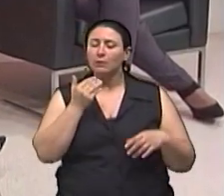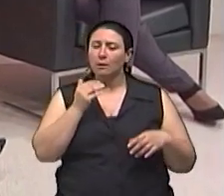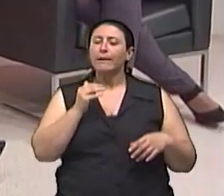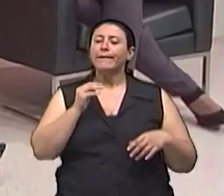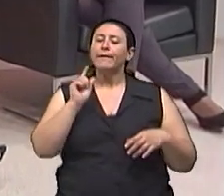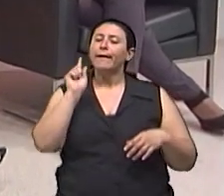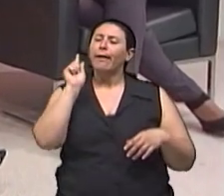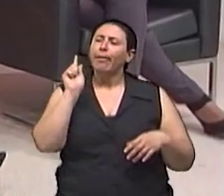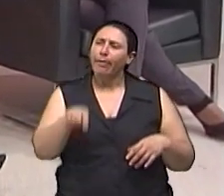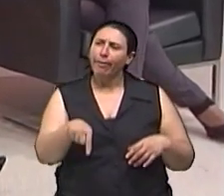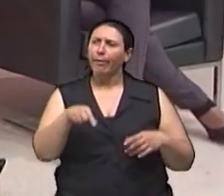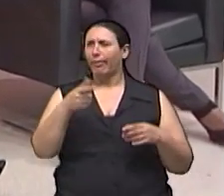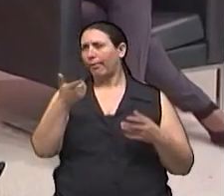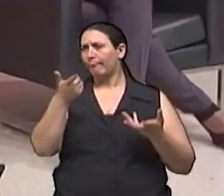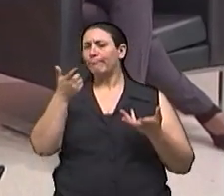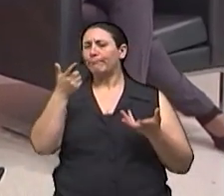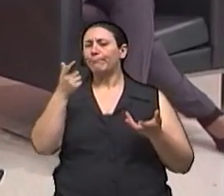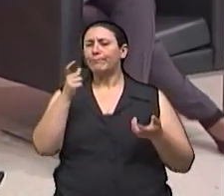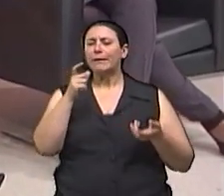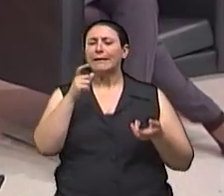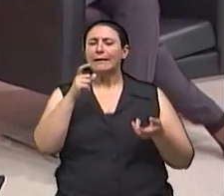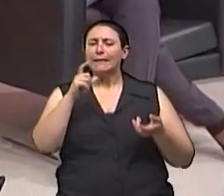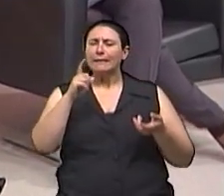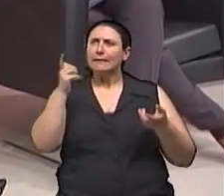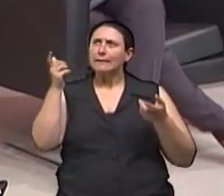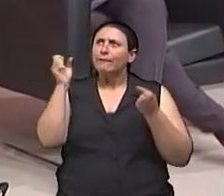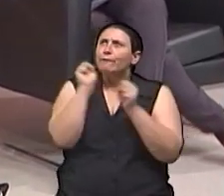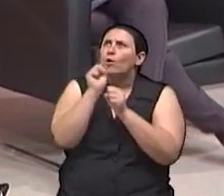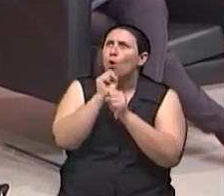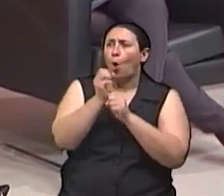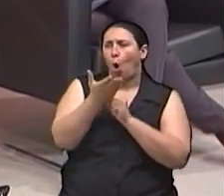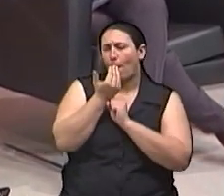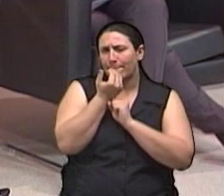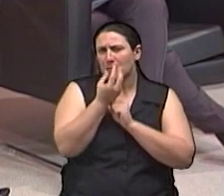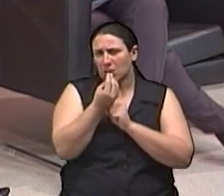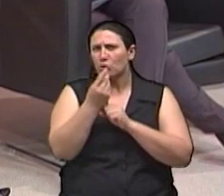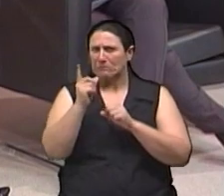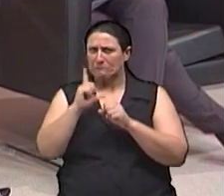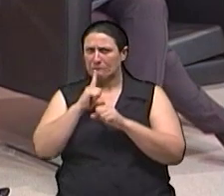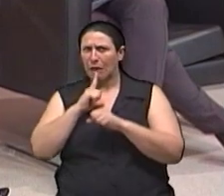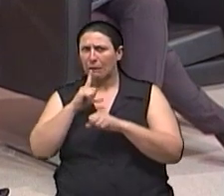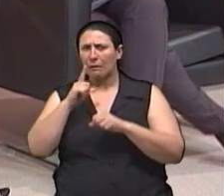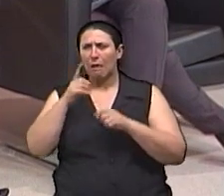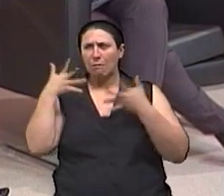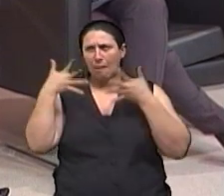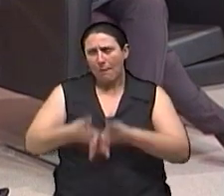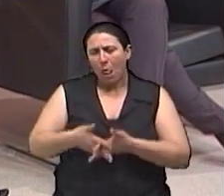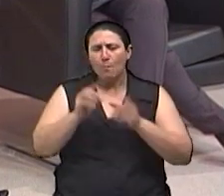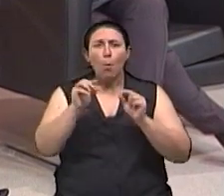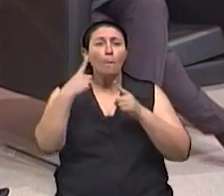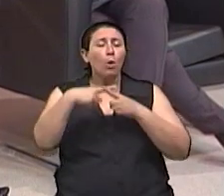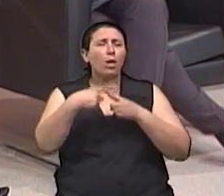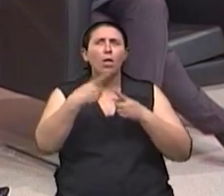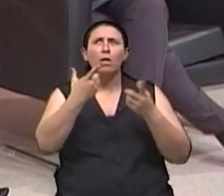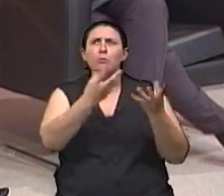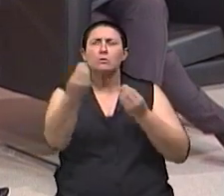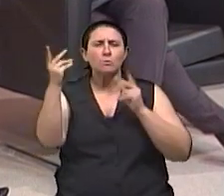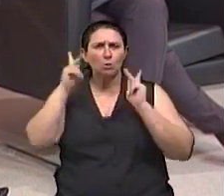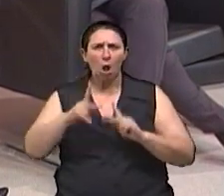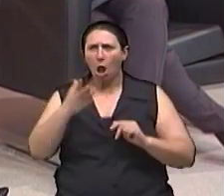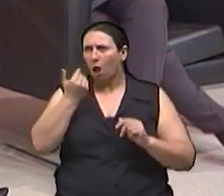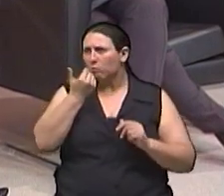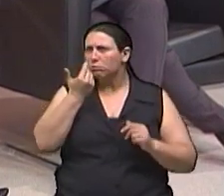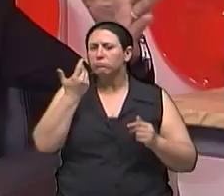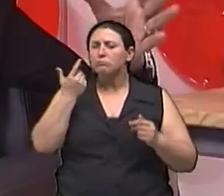frio E nós estamos no clima quente Isso também atrapalha um pouco? Mas com certeza Porque vem a tradição de comer aquele tipo de alimentação